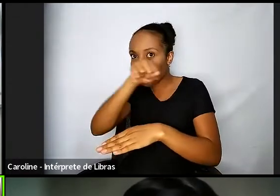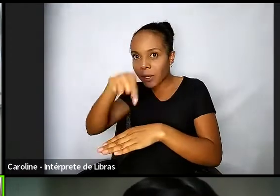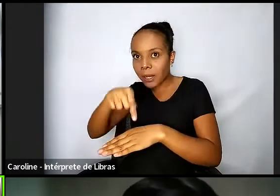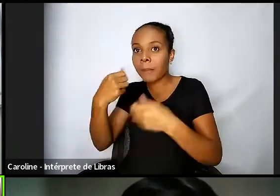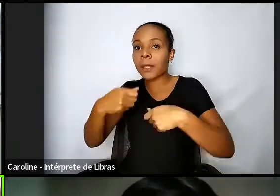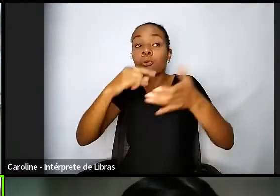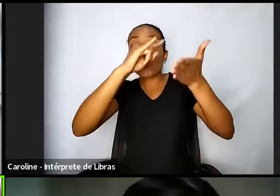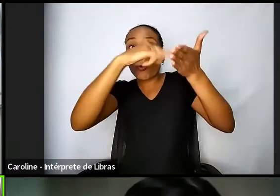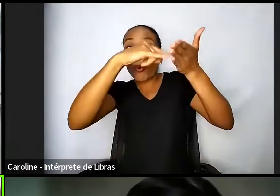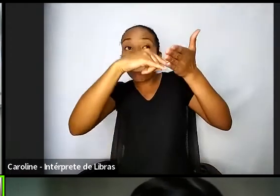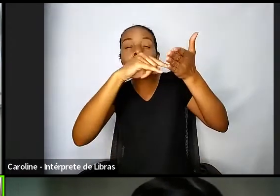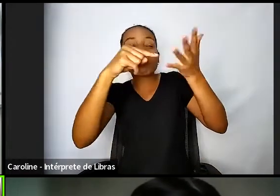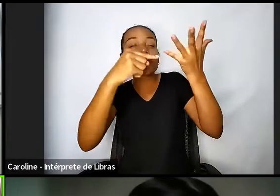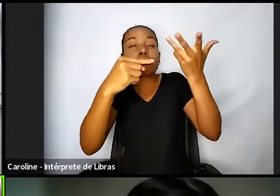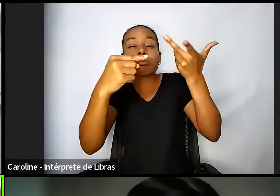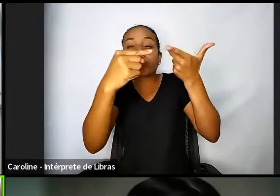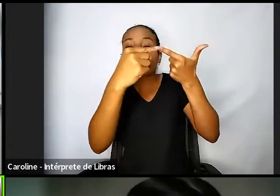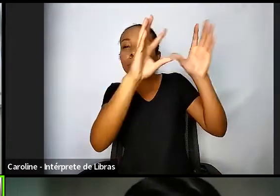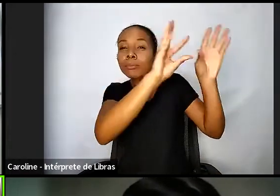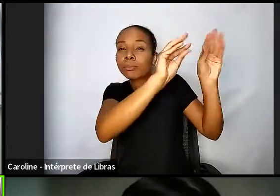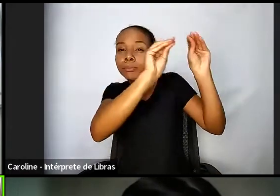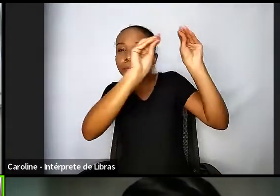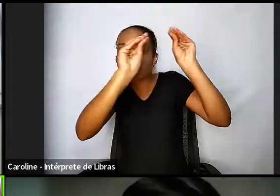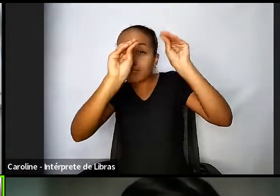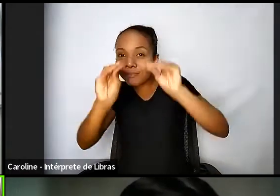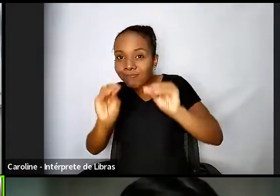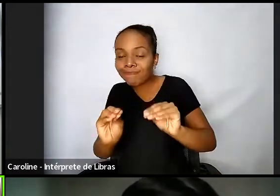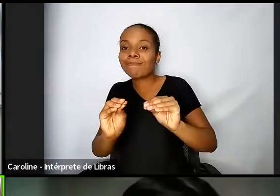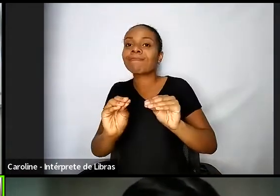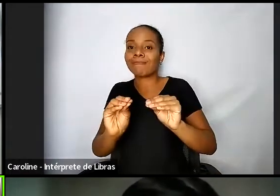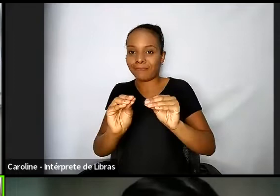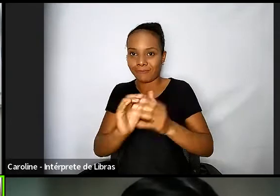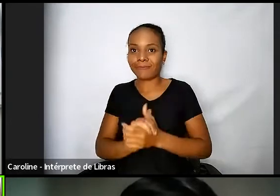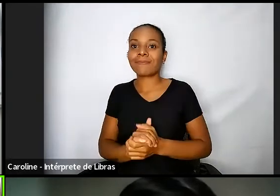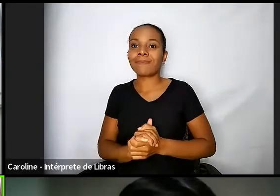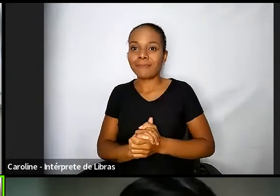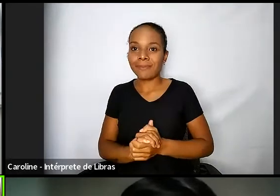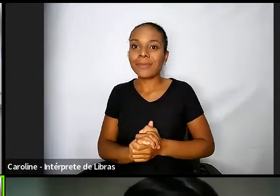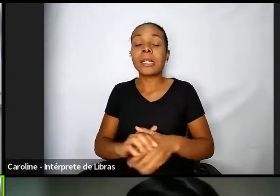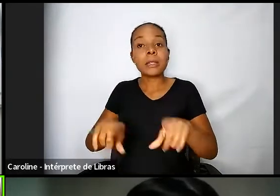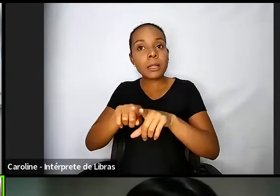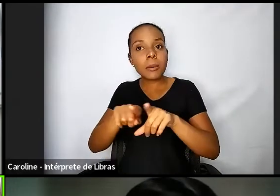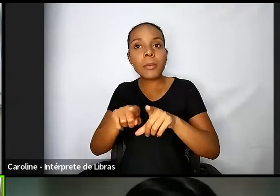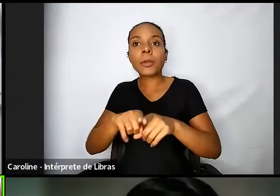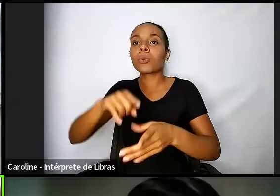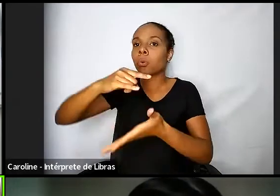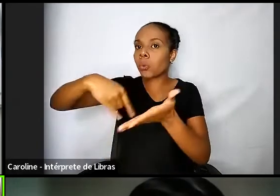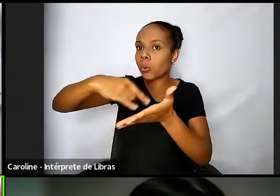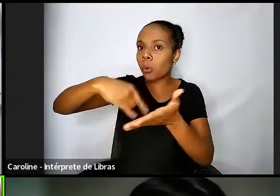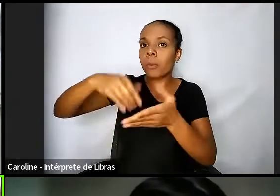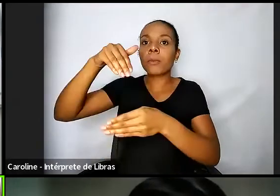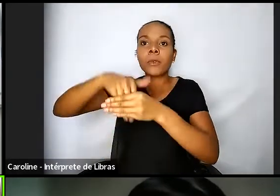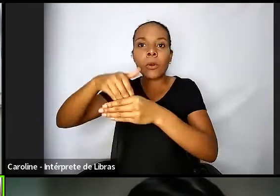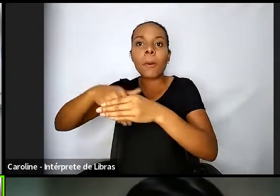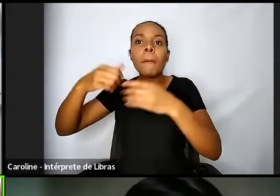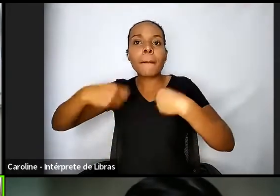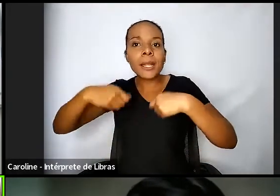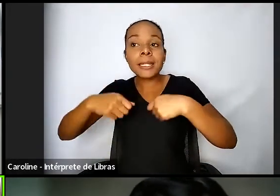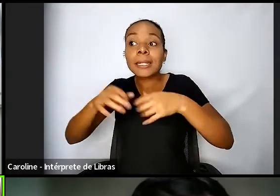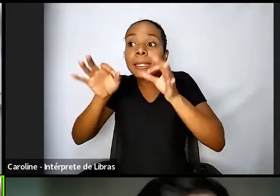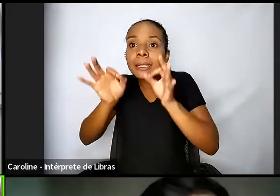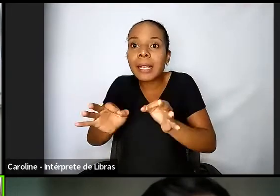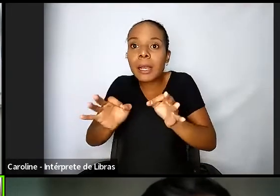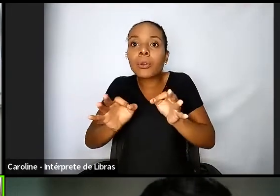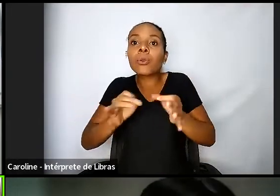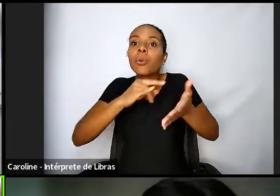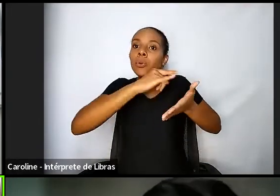para você tirar o título de eleitor você tem que ter regularizado a questão da reservista e eu fiquei